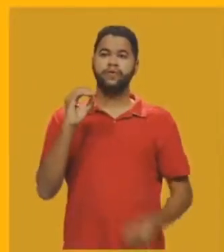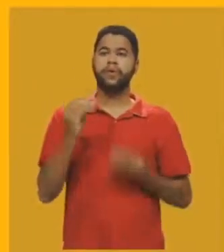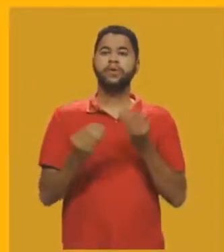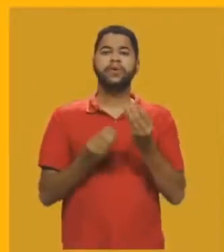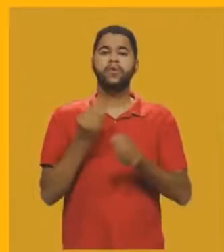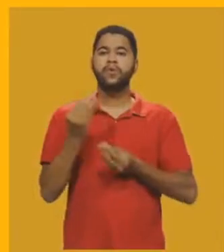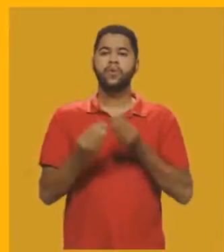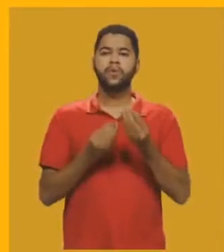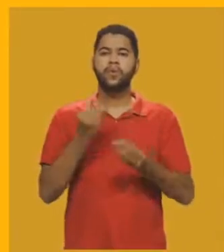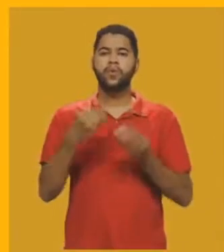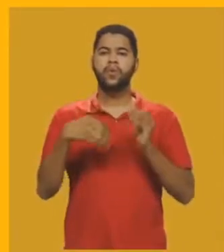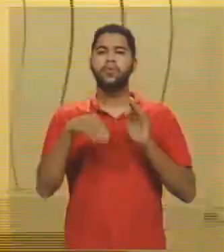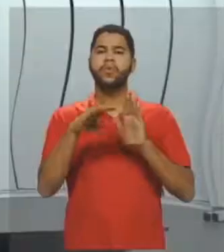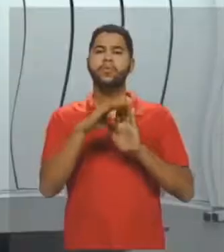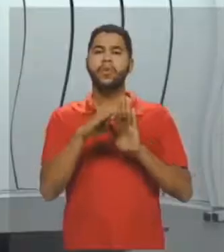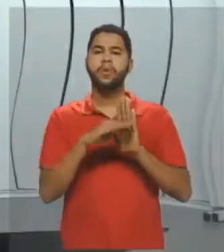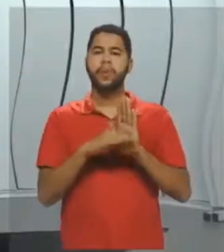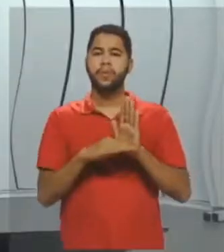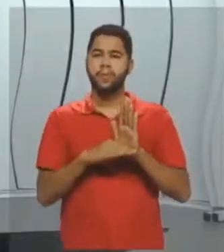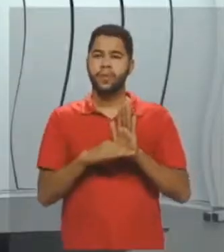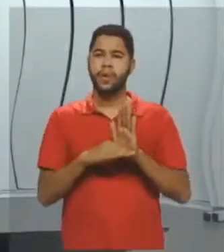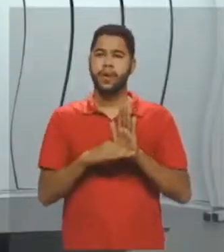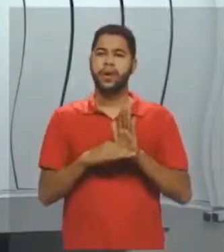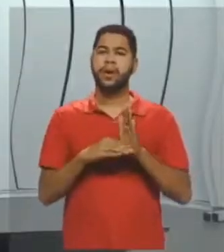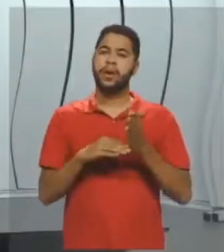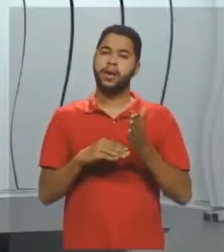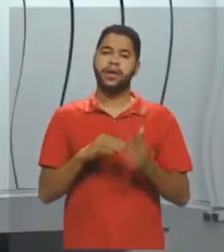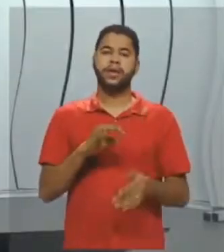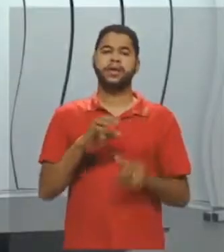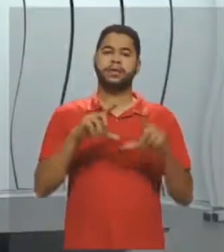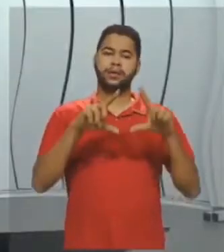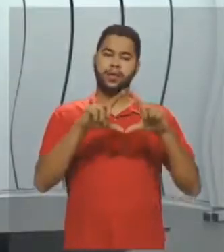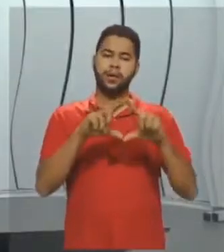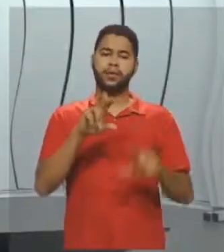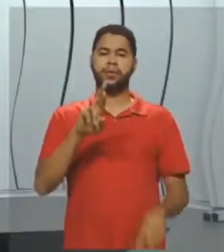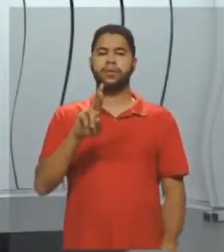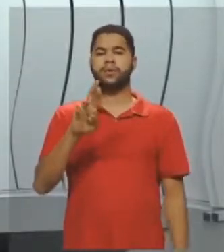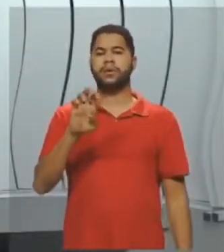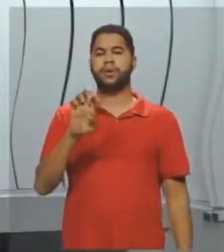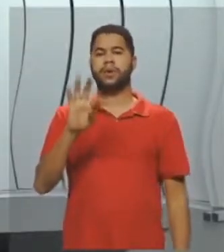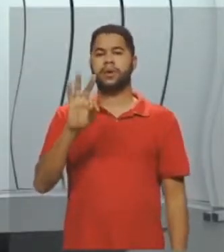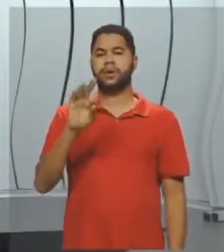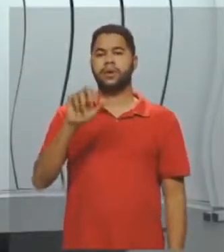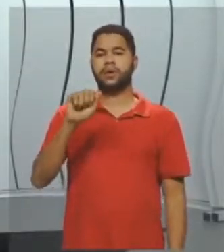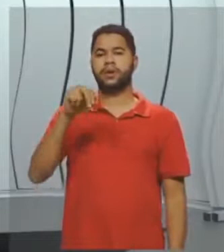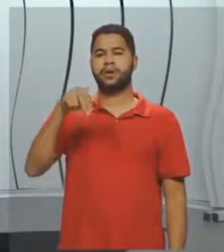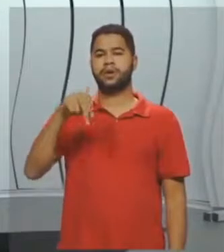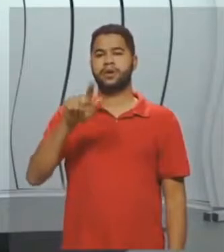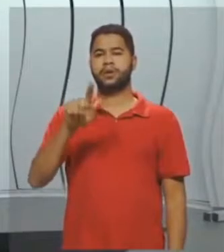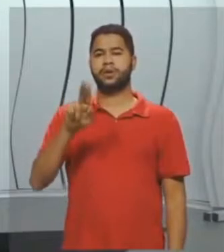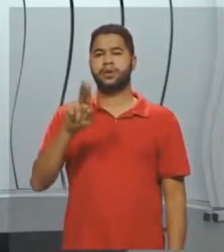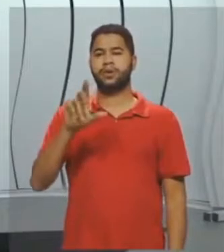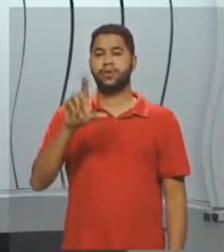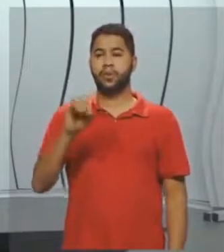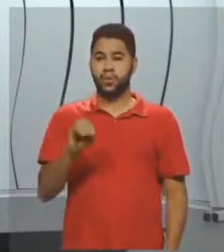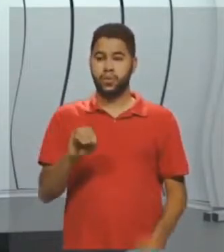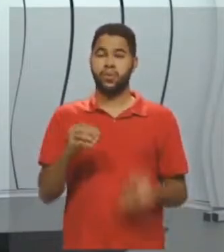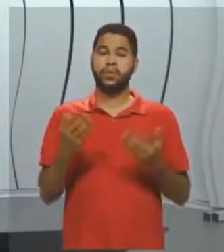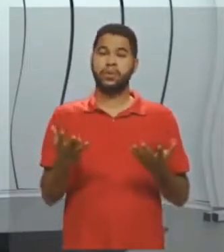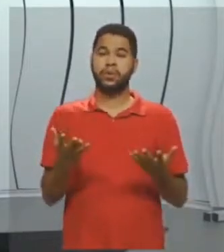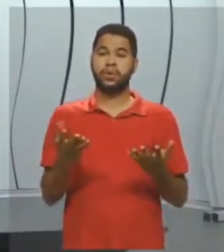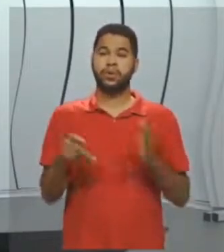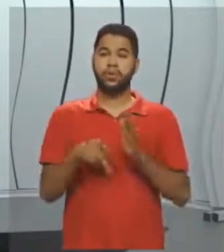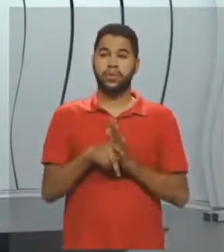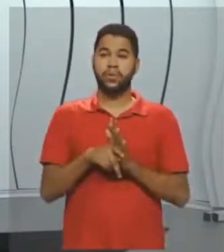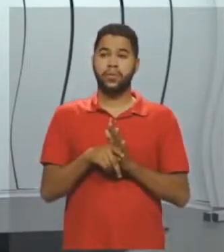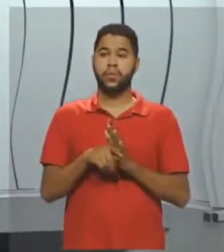este triângulo como o triângulo retângulo? Então, se eu tenho esse ângulo de